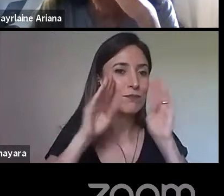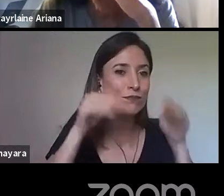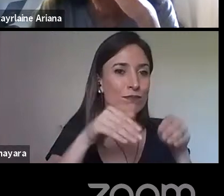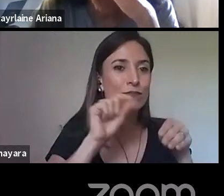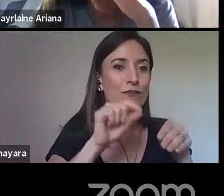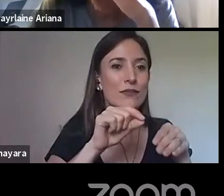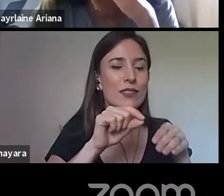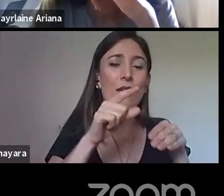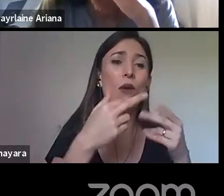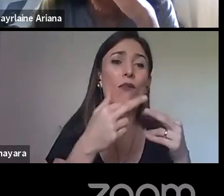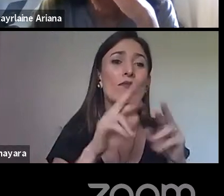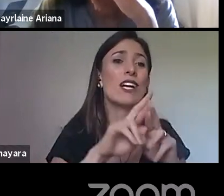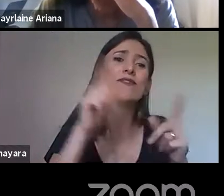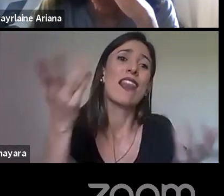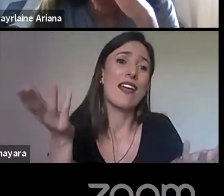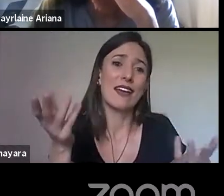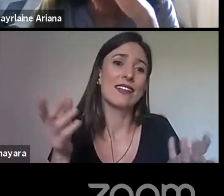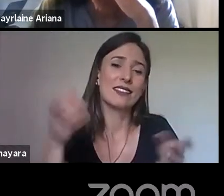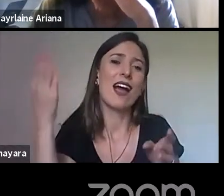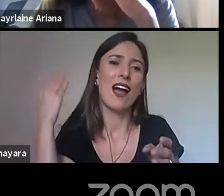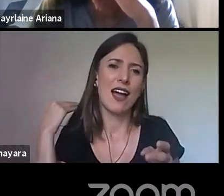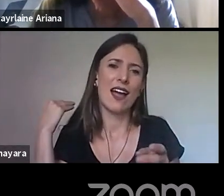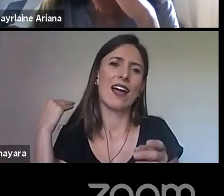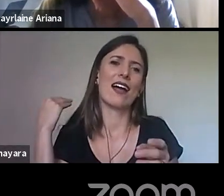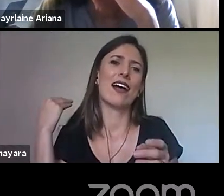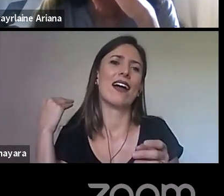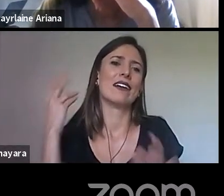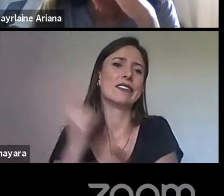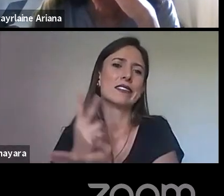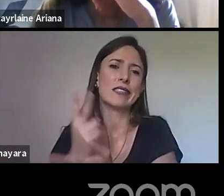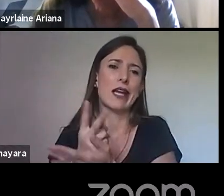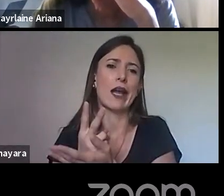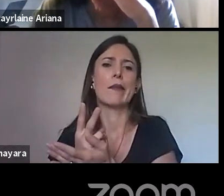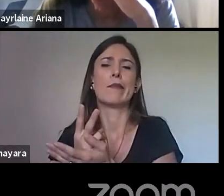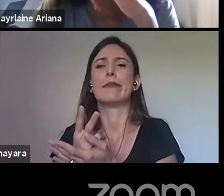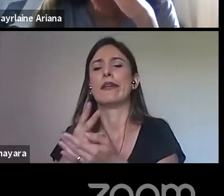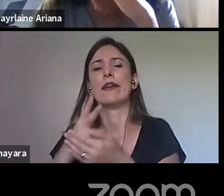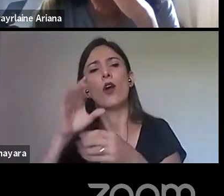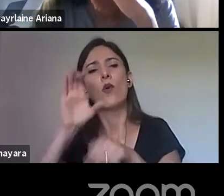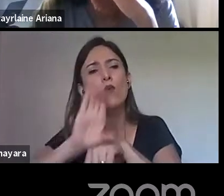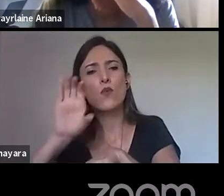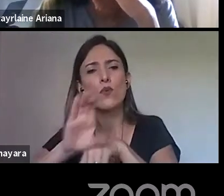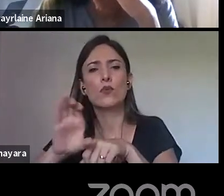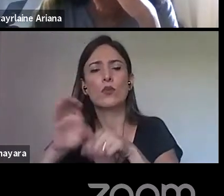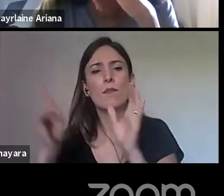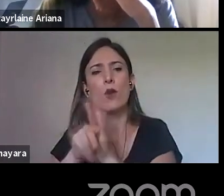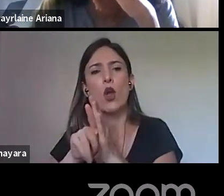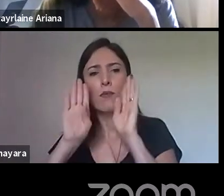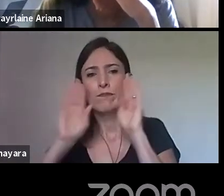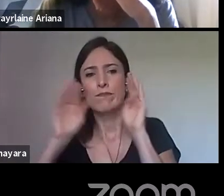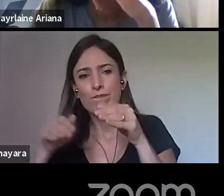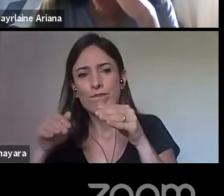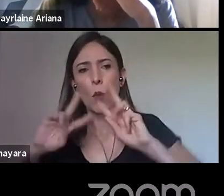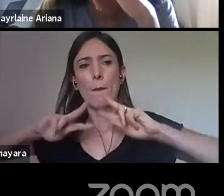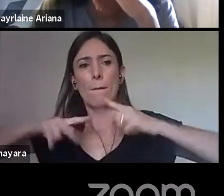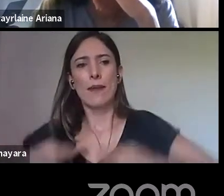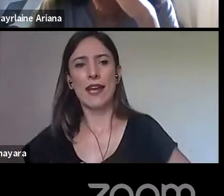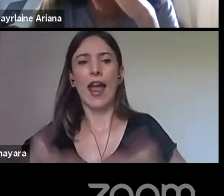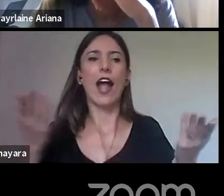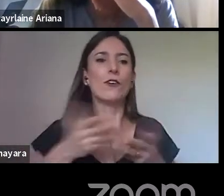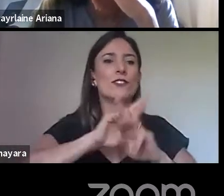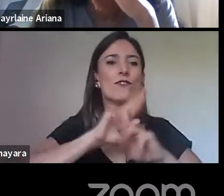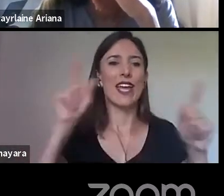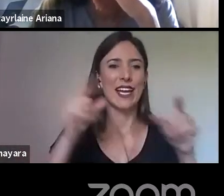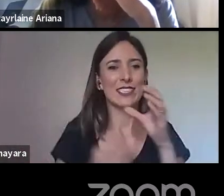outros rumos do conhecimento, que não é aquele, mas voltado para as humanidades, como era até então. E a ideia de